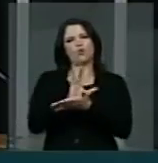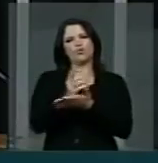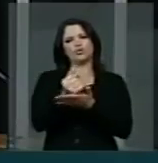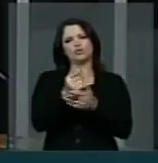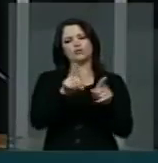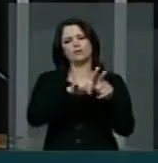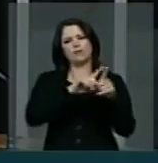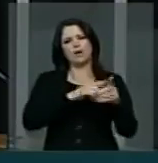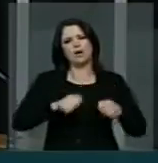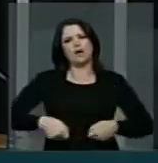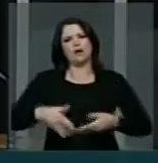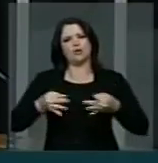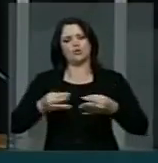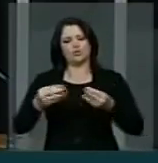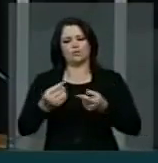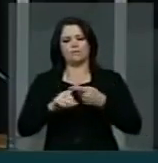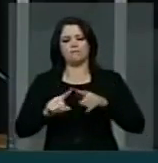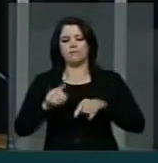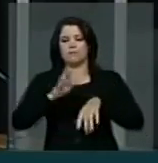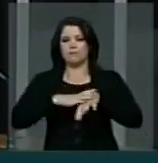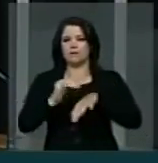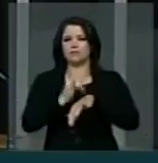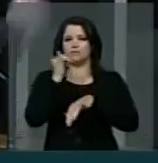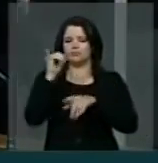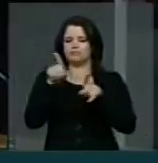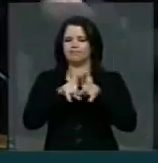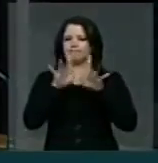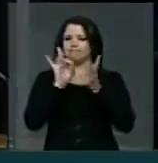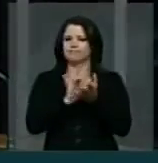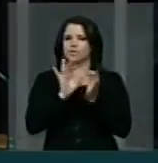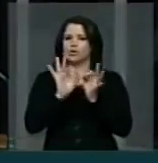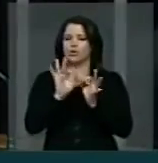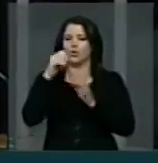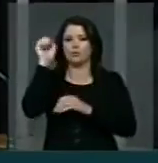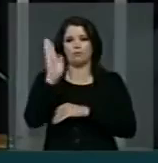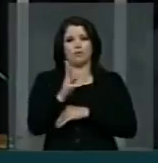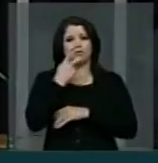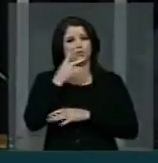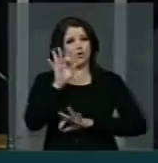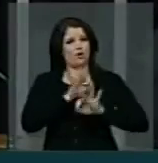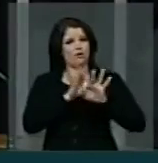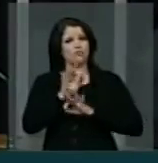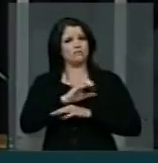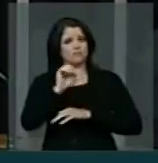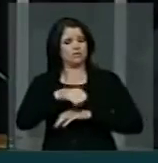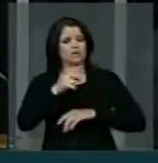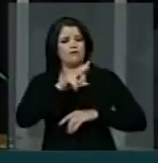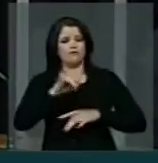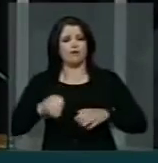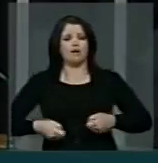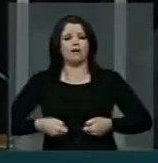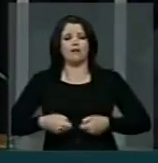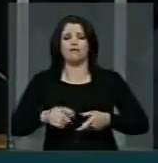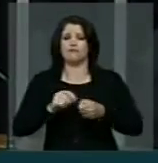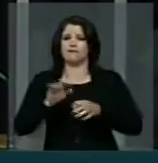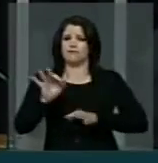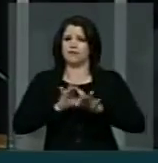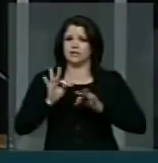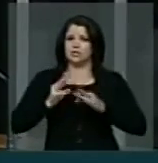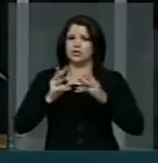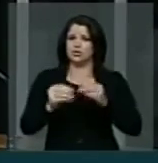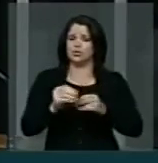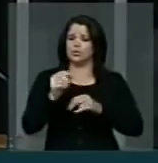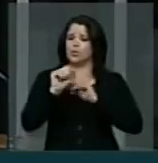daquele investimento. Mas o mais importante é que o Brasil está preparado para gastar, ou para fazer